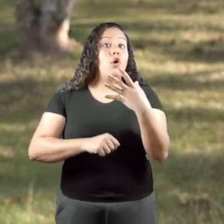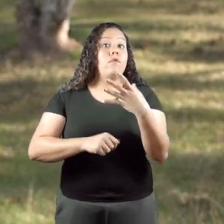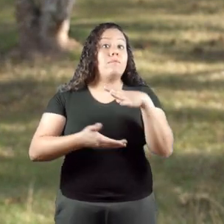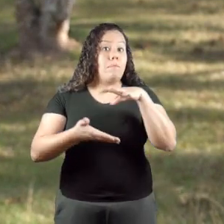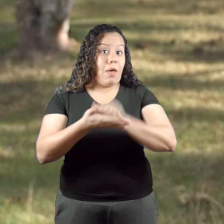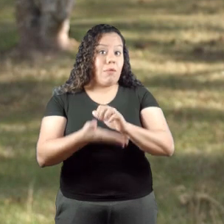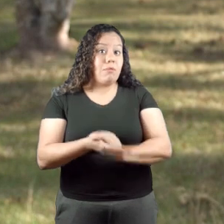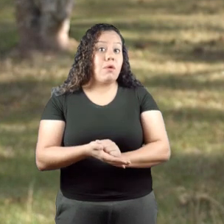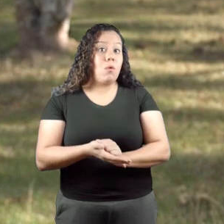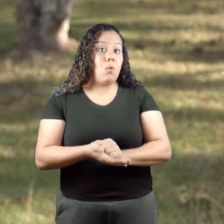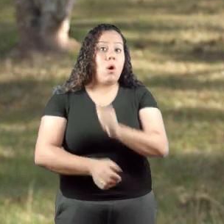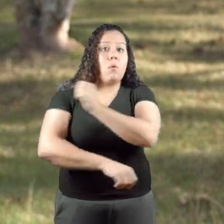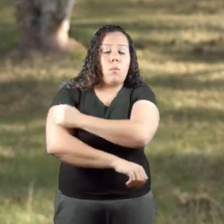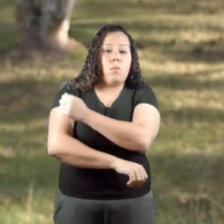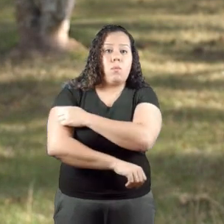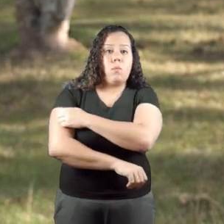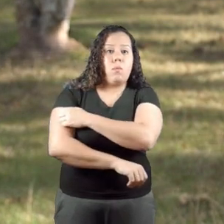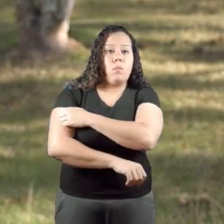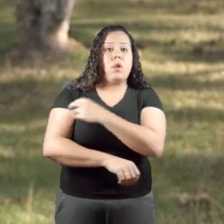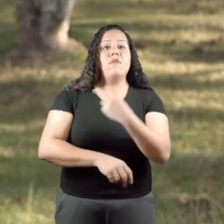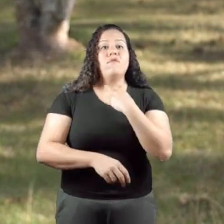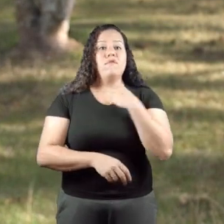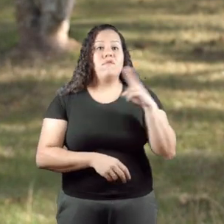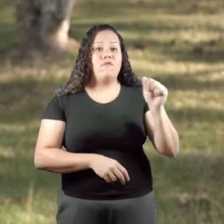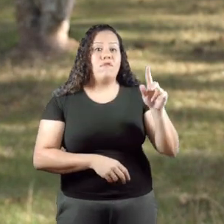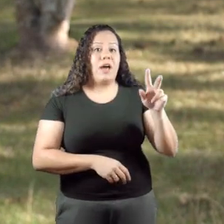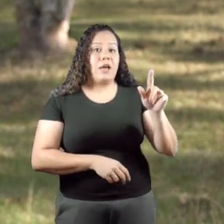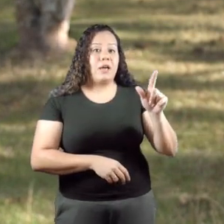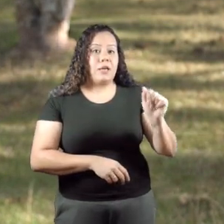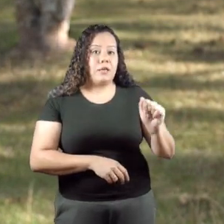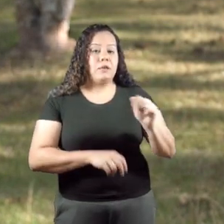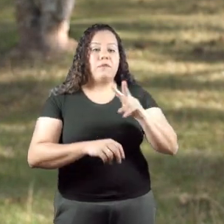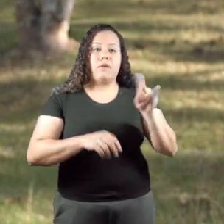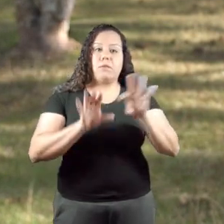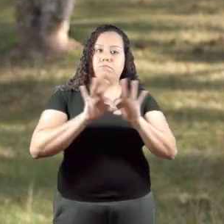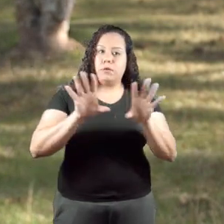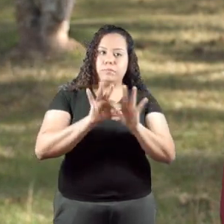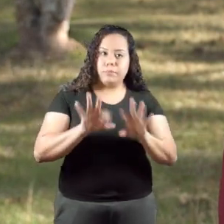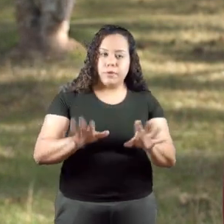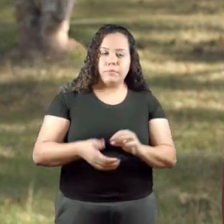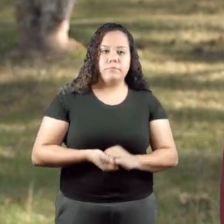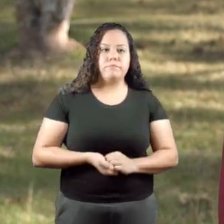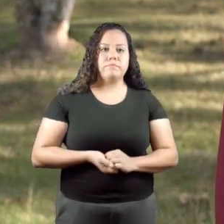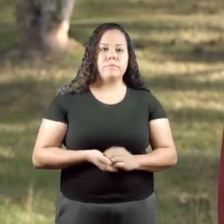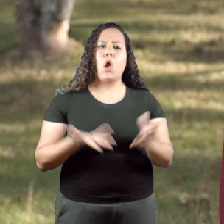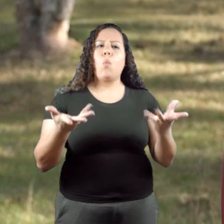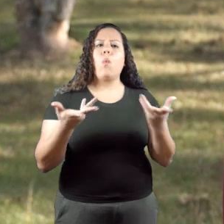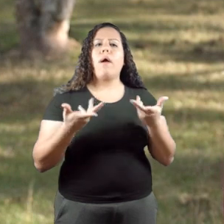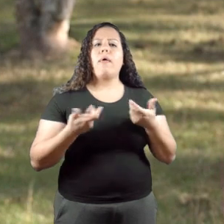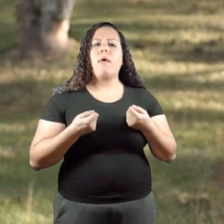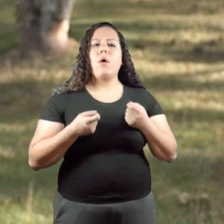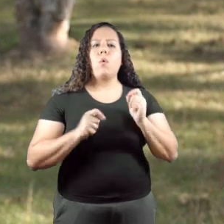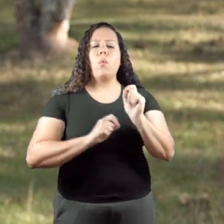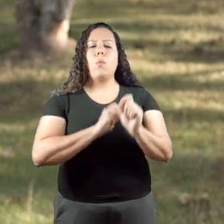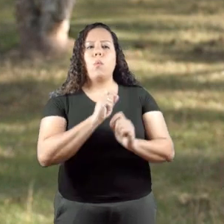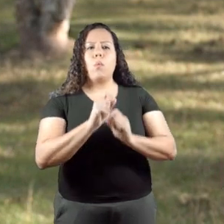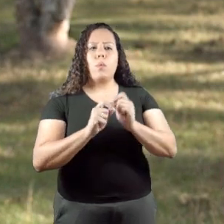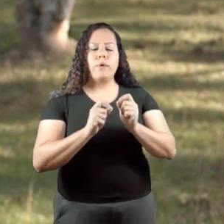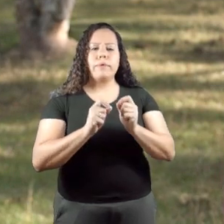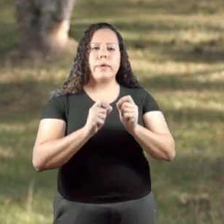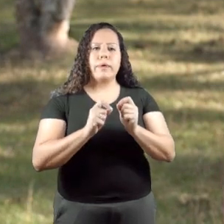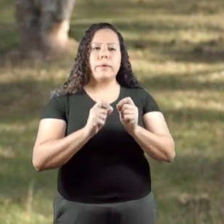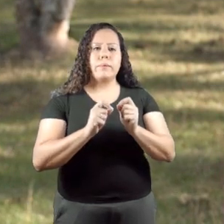novas matrículas para os estudantes de acordo com as vagas que forem disponibilizadas. Esse atendimento